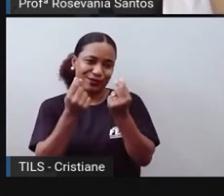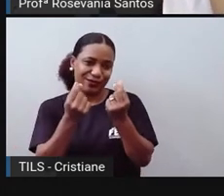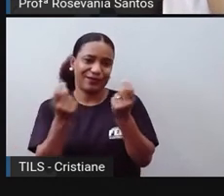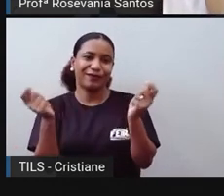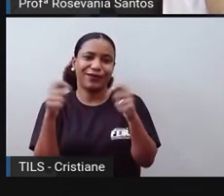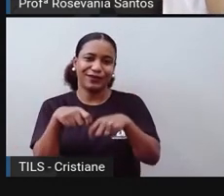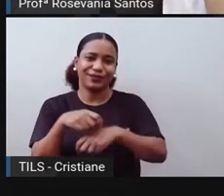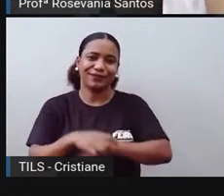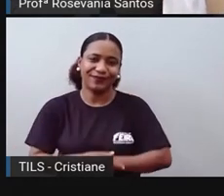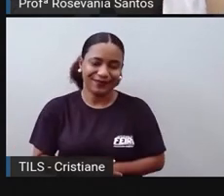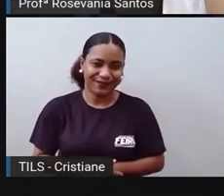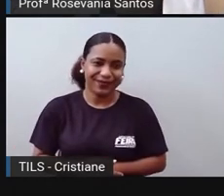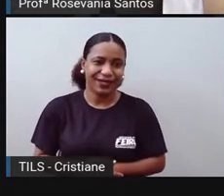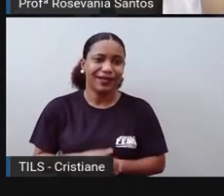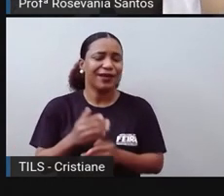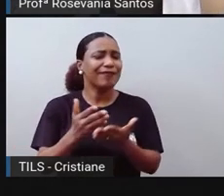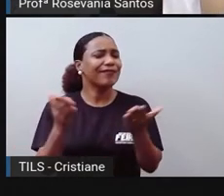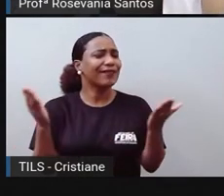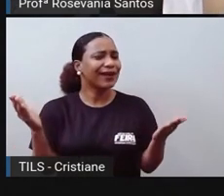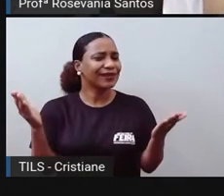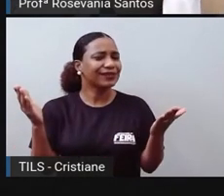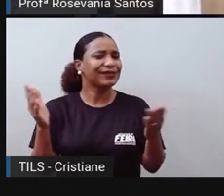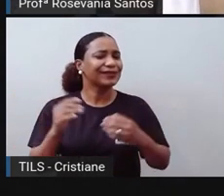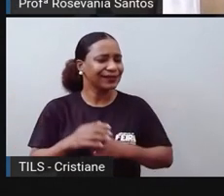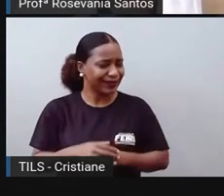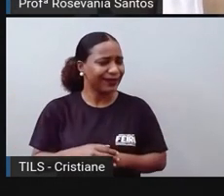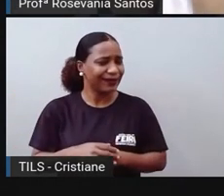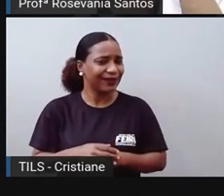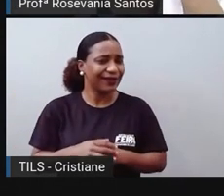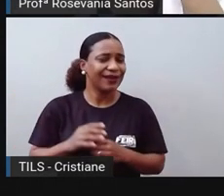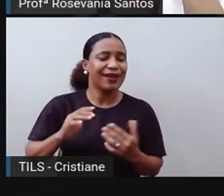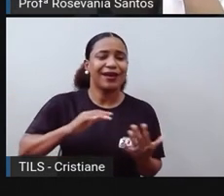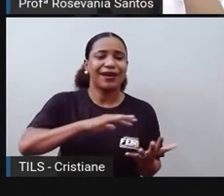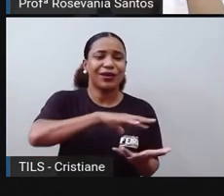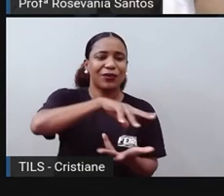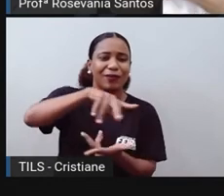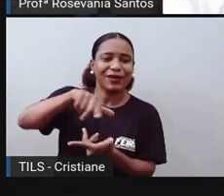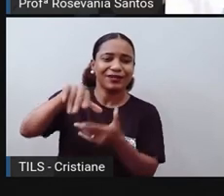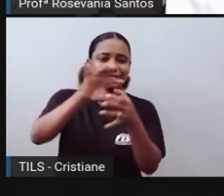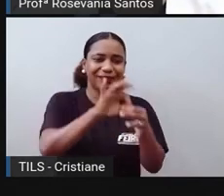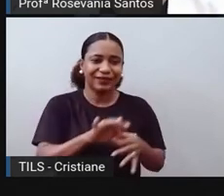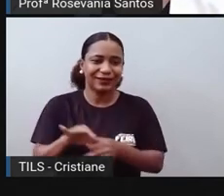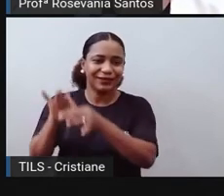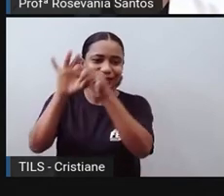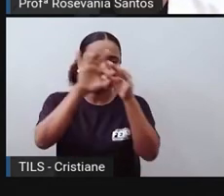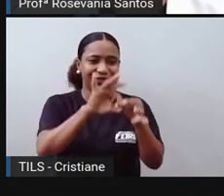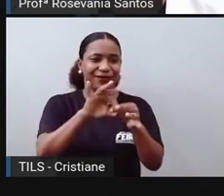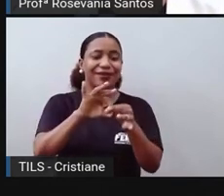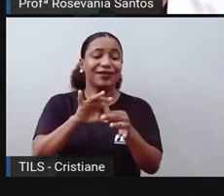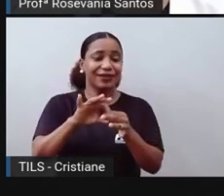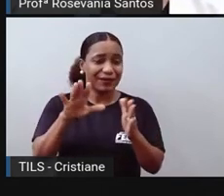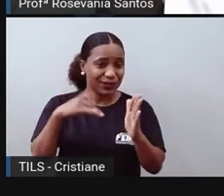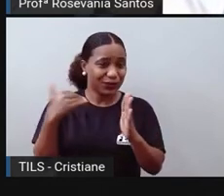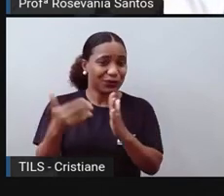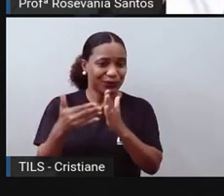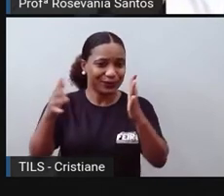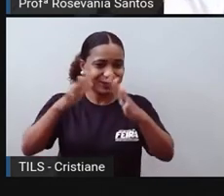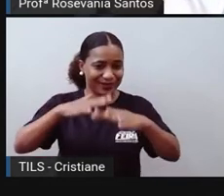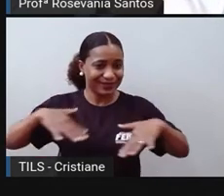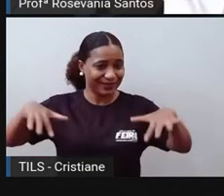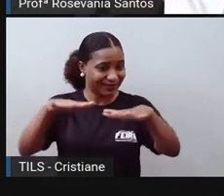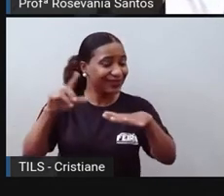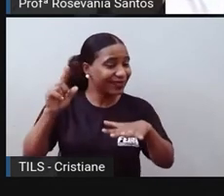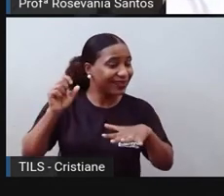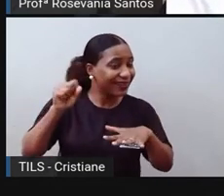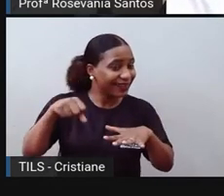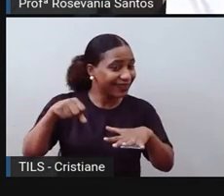Bom, será que a globalização é para todos? E aí? Será que é para todos? Depois de falar isso tudo, acho que você já é bem